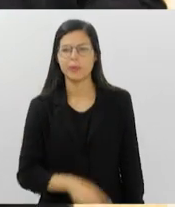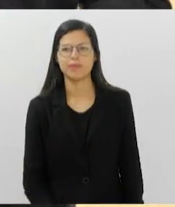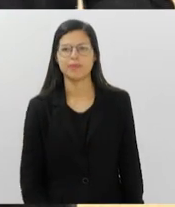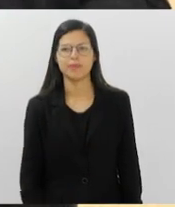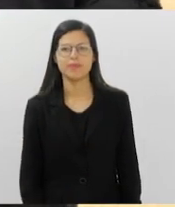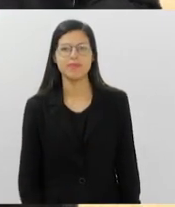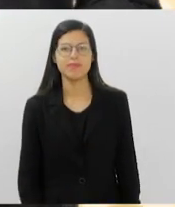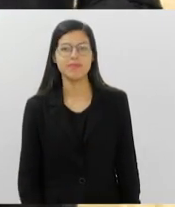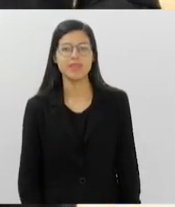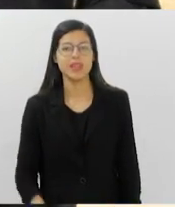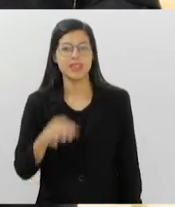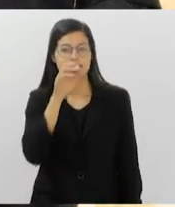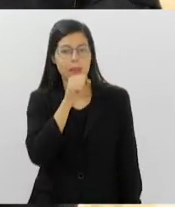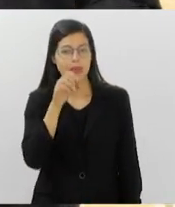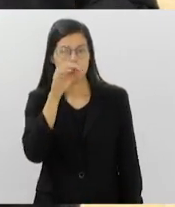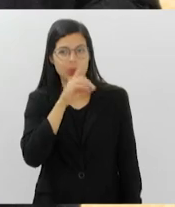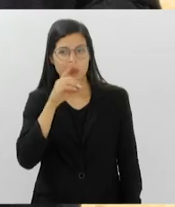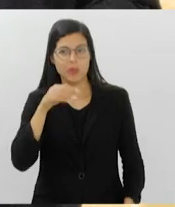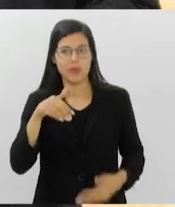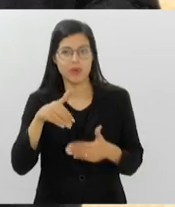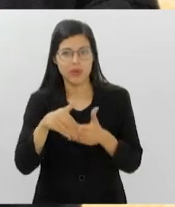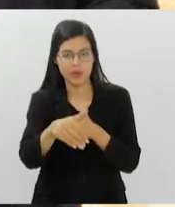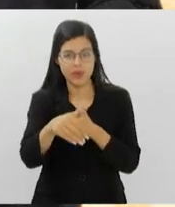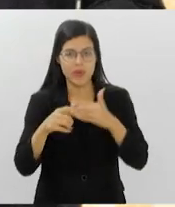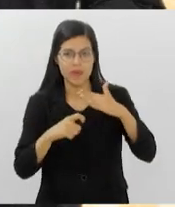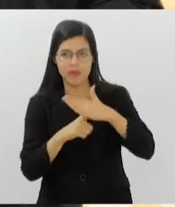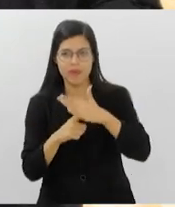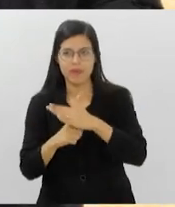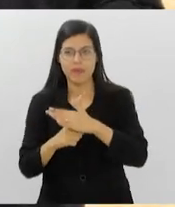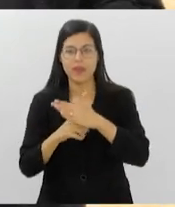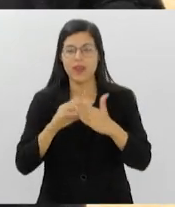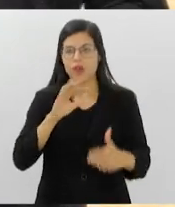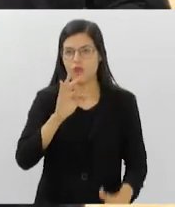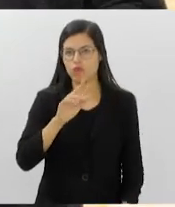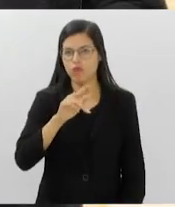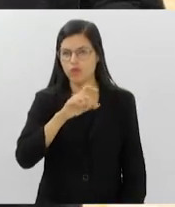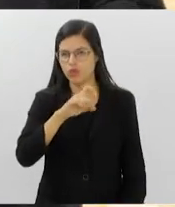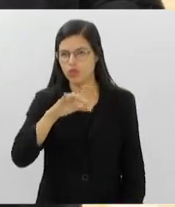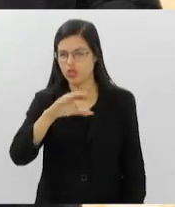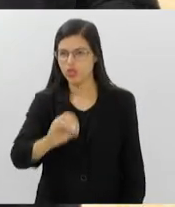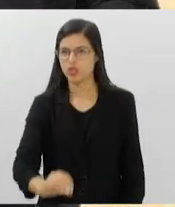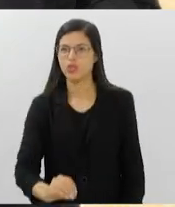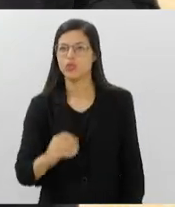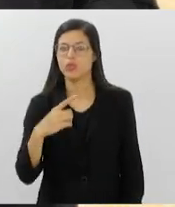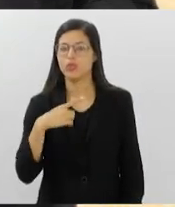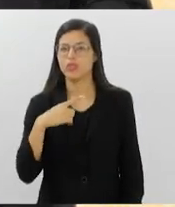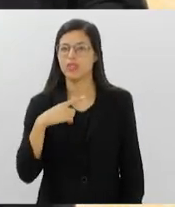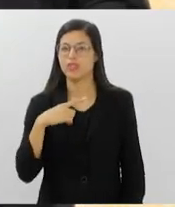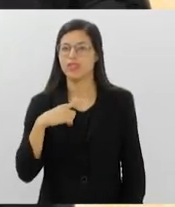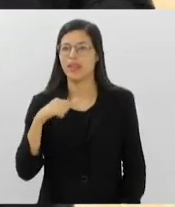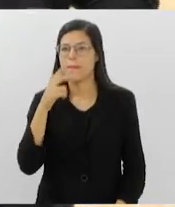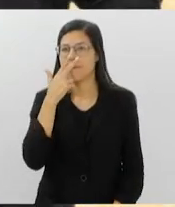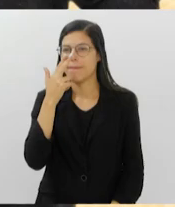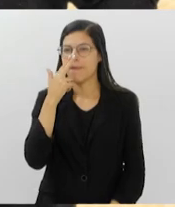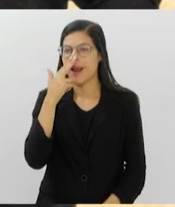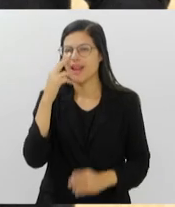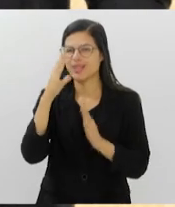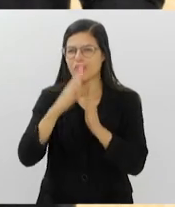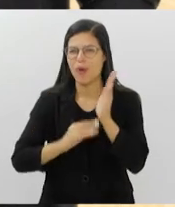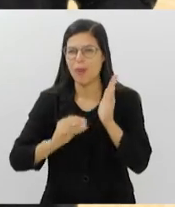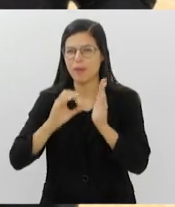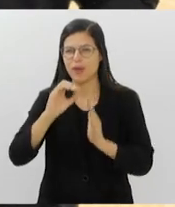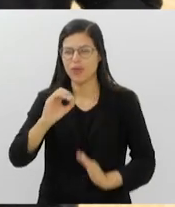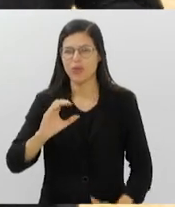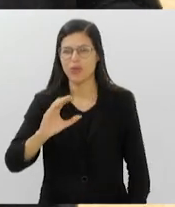Neste final de semana, a Feira Ofo Chico promove uma edição especial, com inspiração na Oktoberfest, com direito